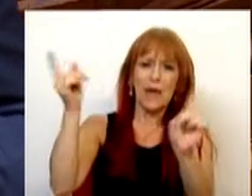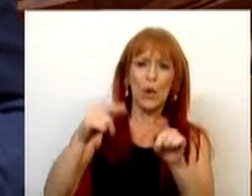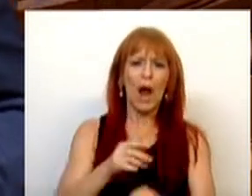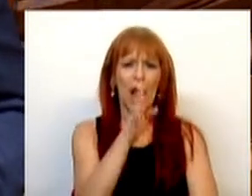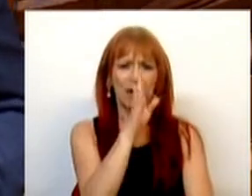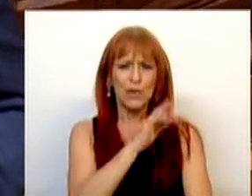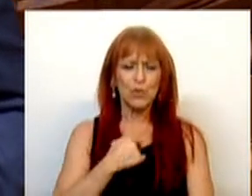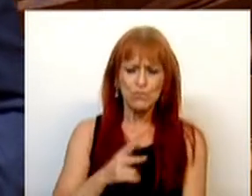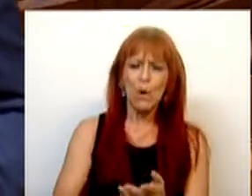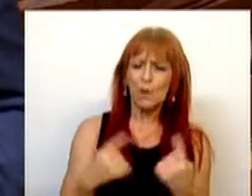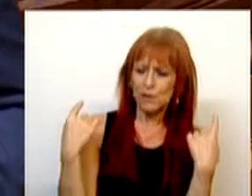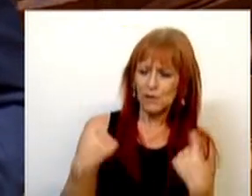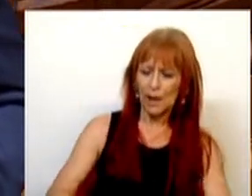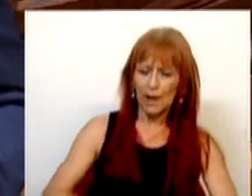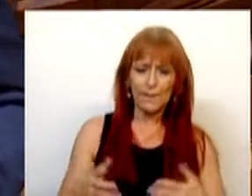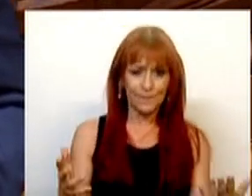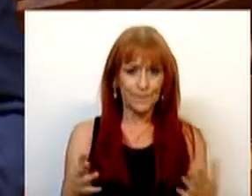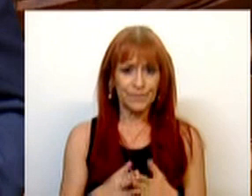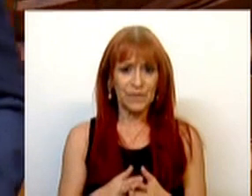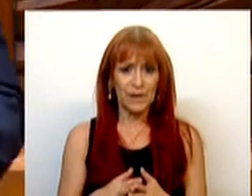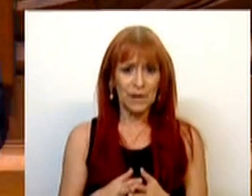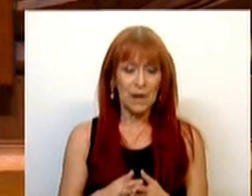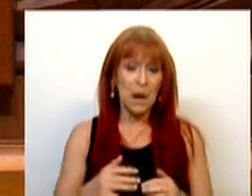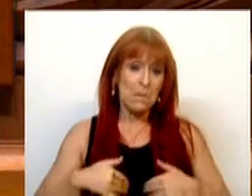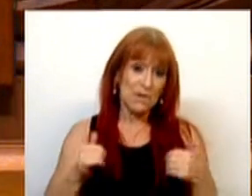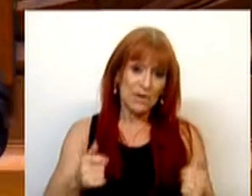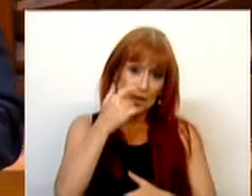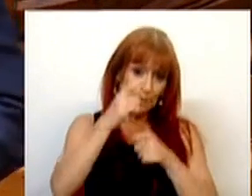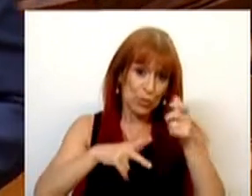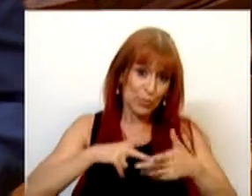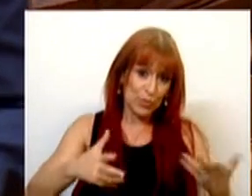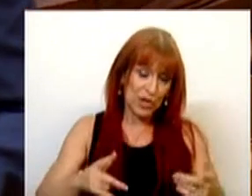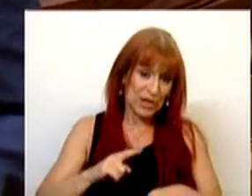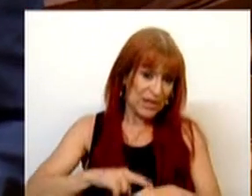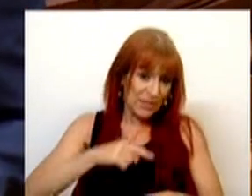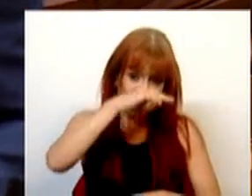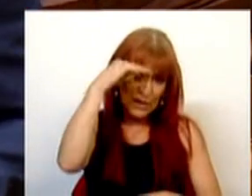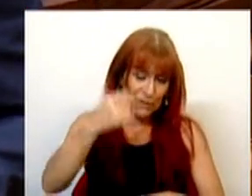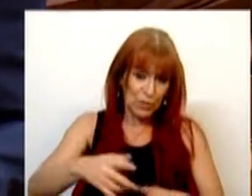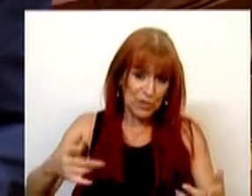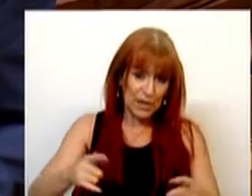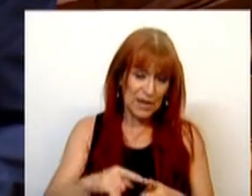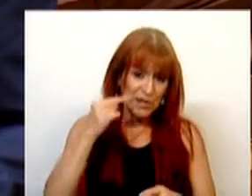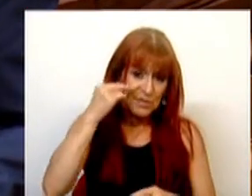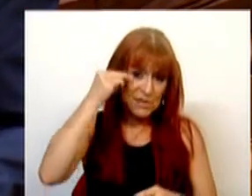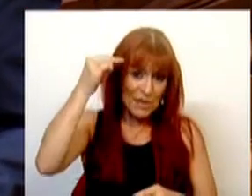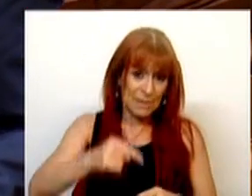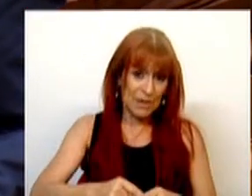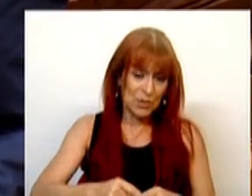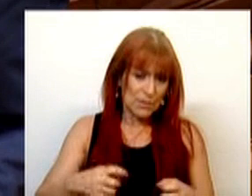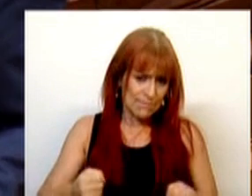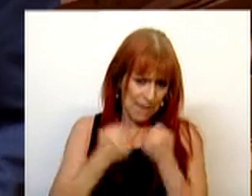atitudes realistas. para o bem-estar dos portugueses nestes tempos difíceis e particularmente